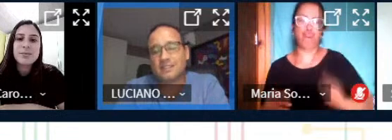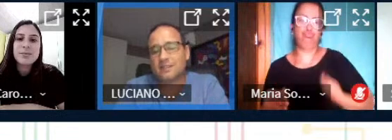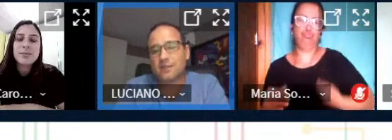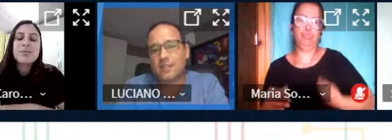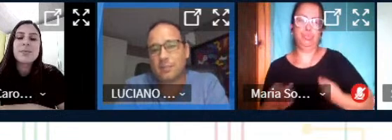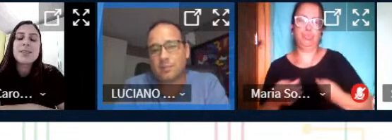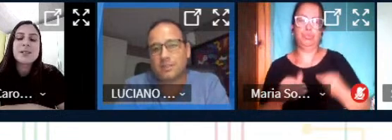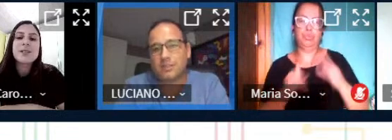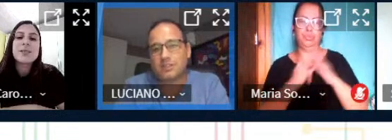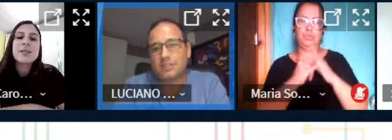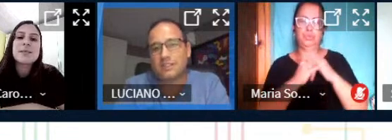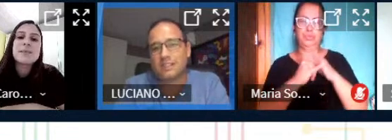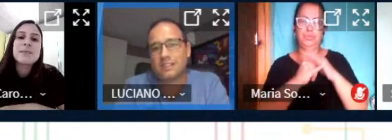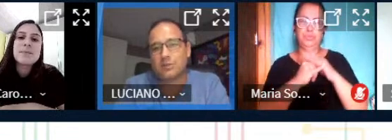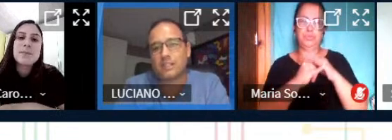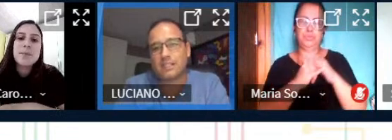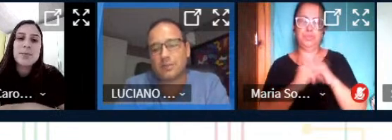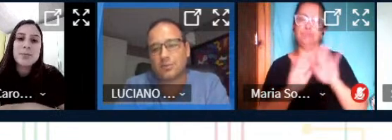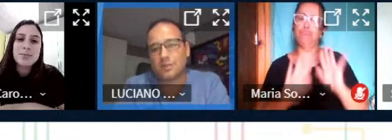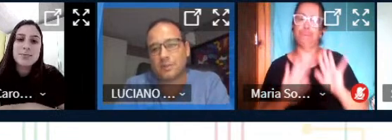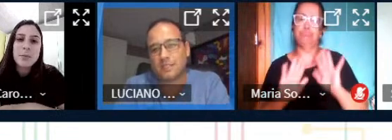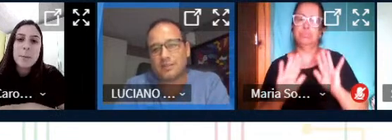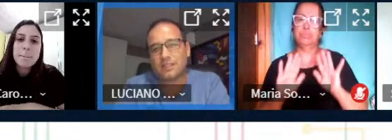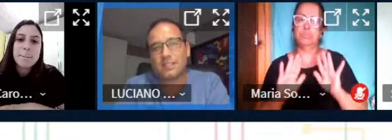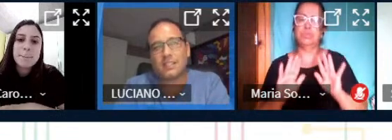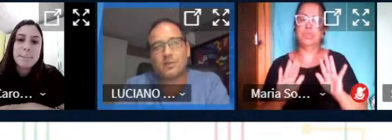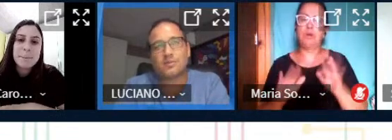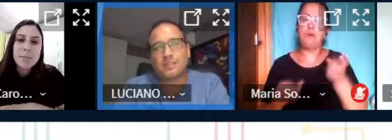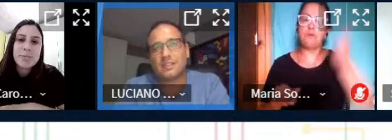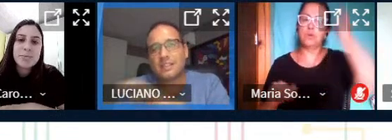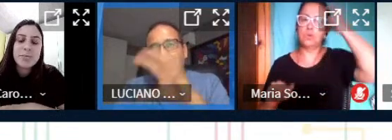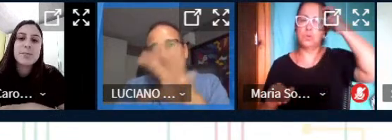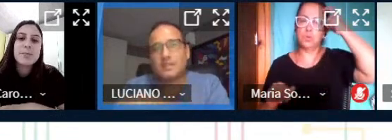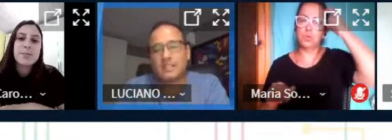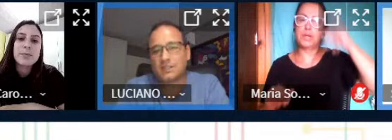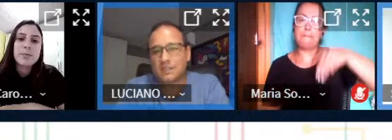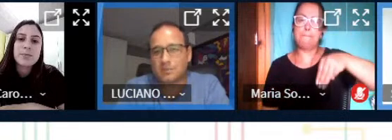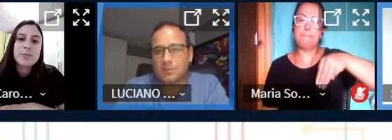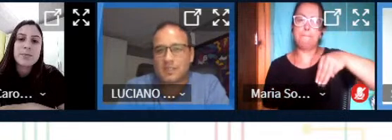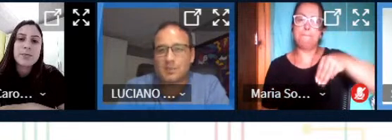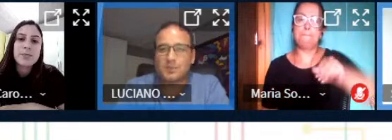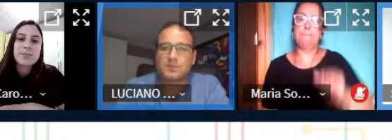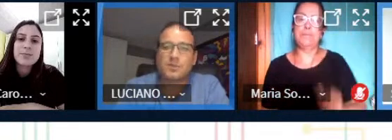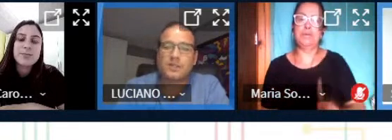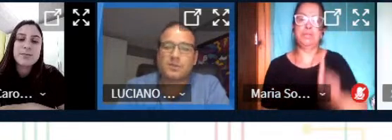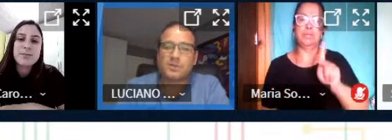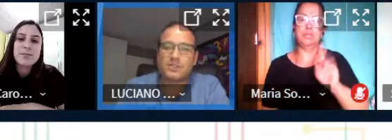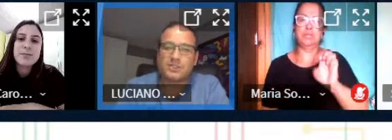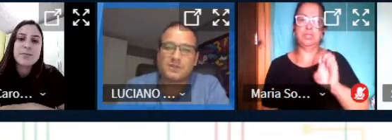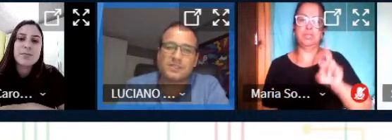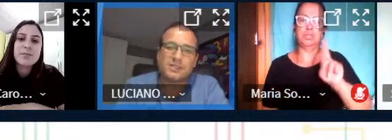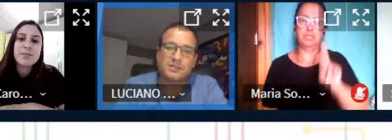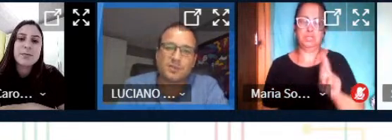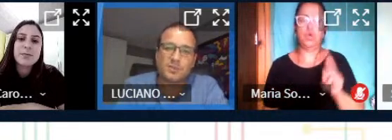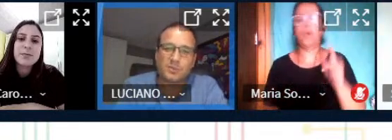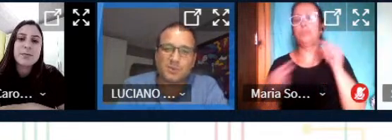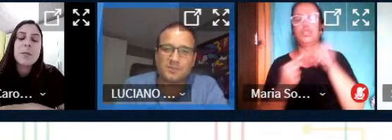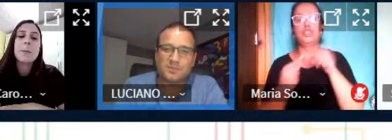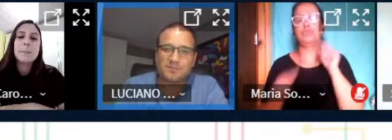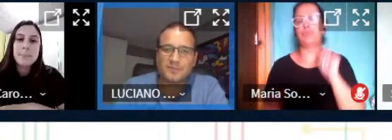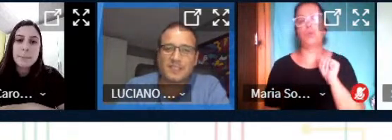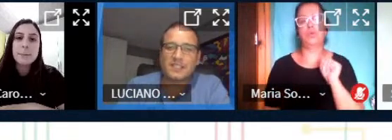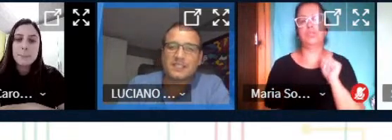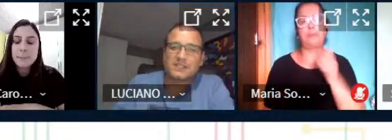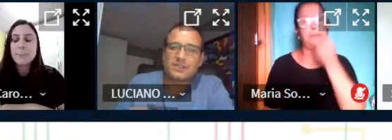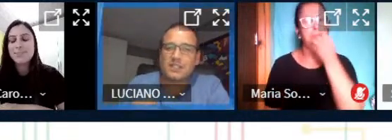vai ficar para muita gente entender o que é a cultura maker o que é as atividades que nós temos no campo quais os objetivos então ficou muito